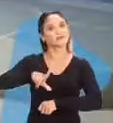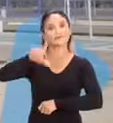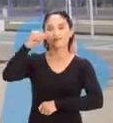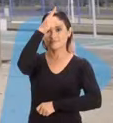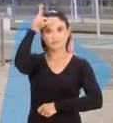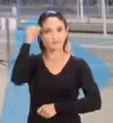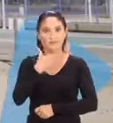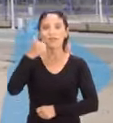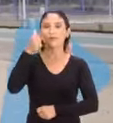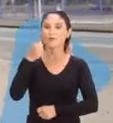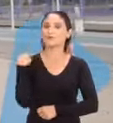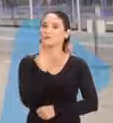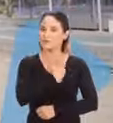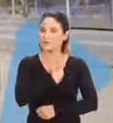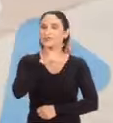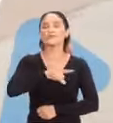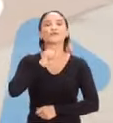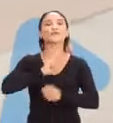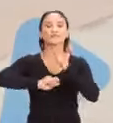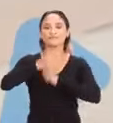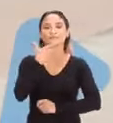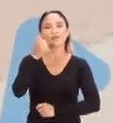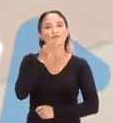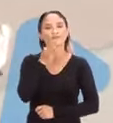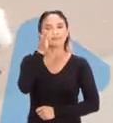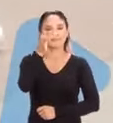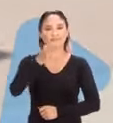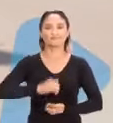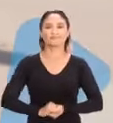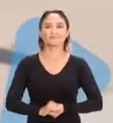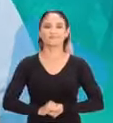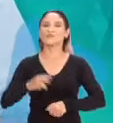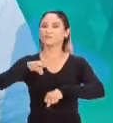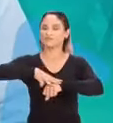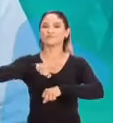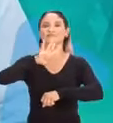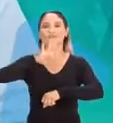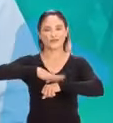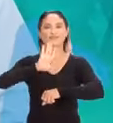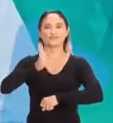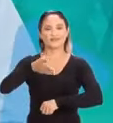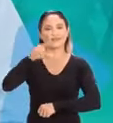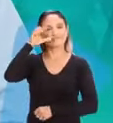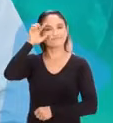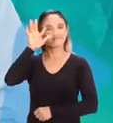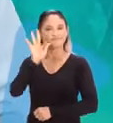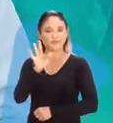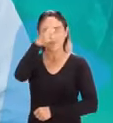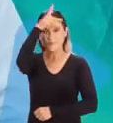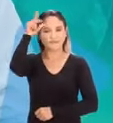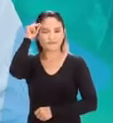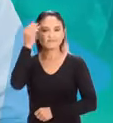mais que escolher o melhor prefeito, nós vamos escolher o melhor futuro. Por quatro vezes, Firmino recebeu o